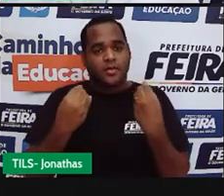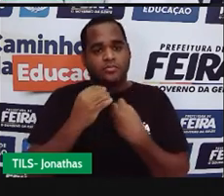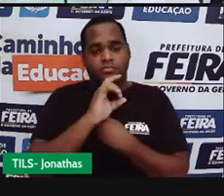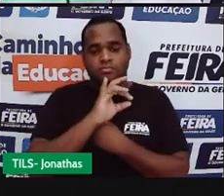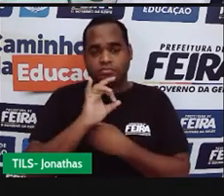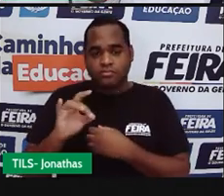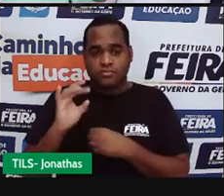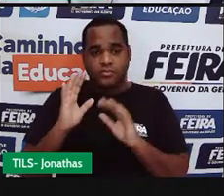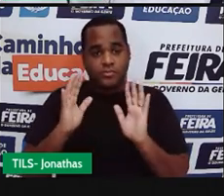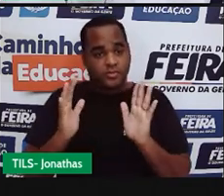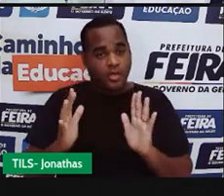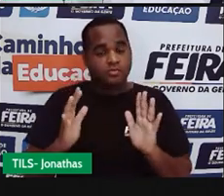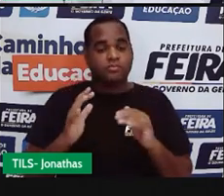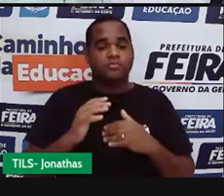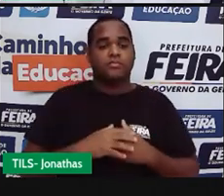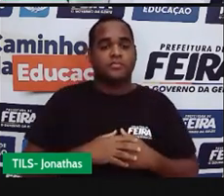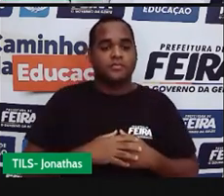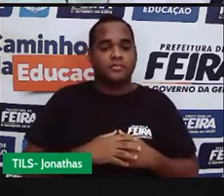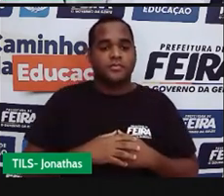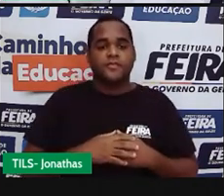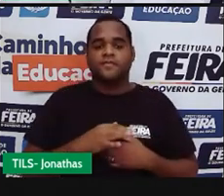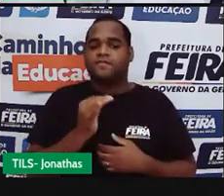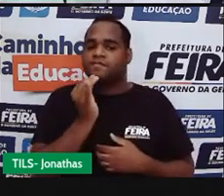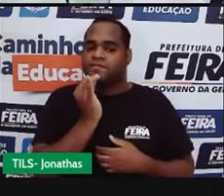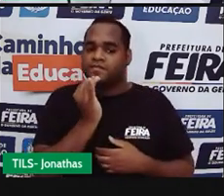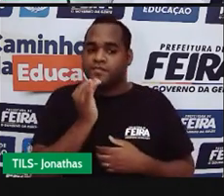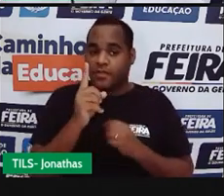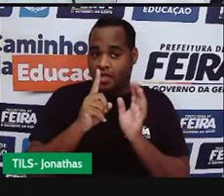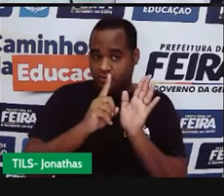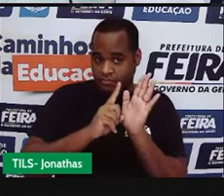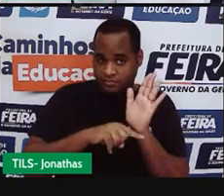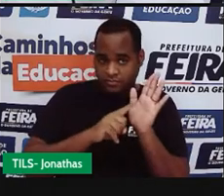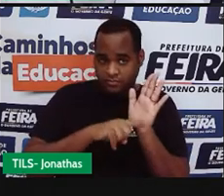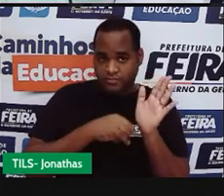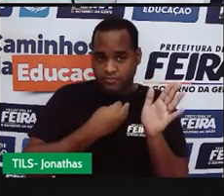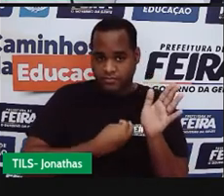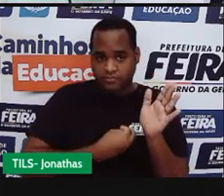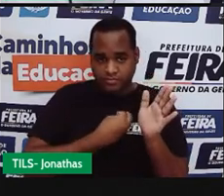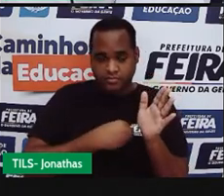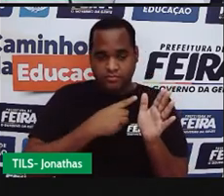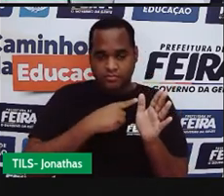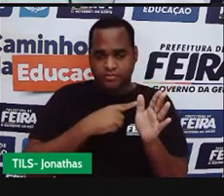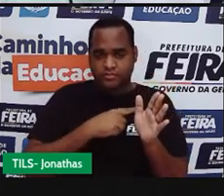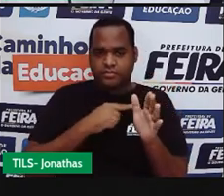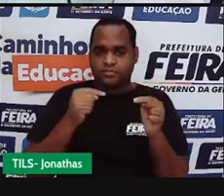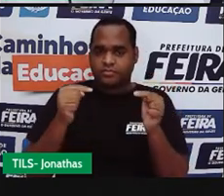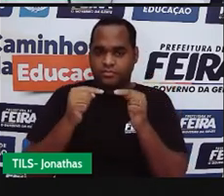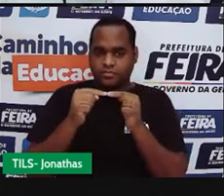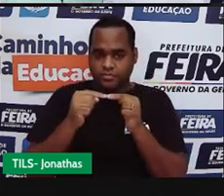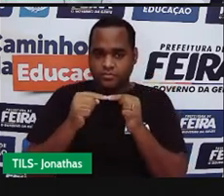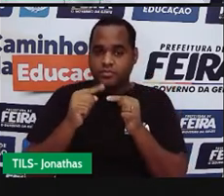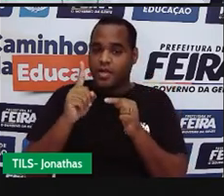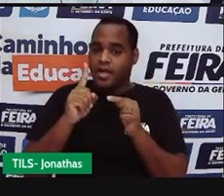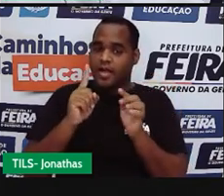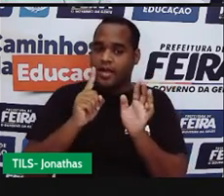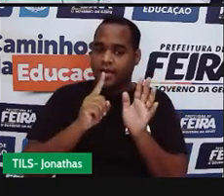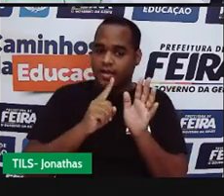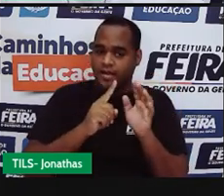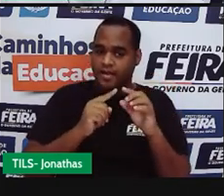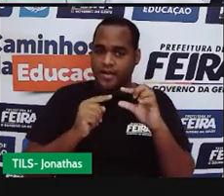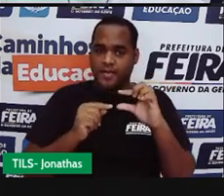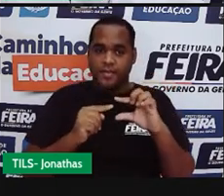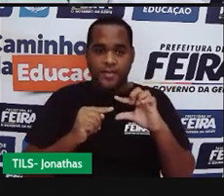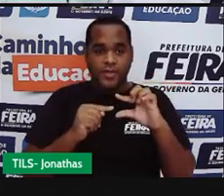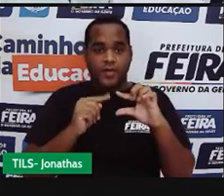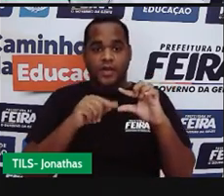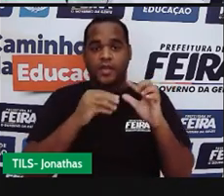quando faz a conta de menos, dá menor do que o lado que